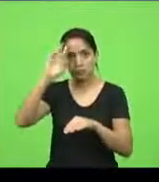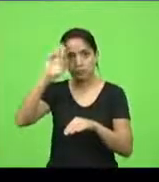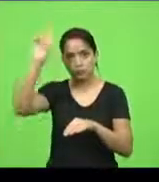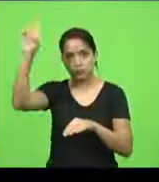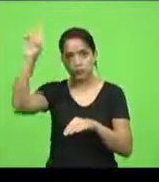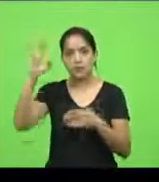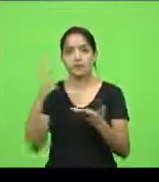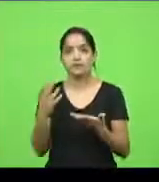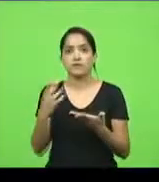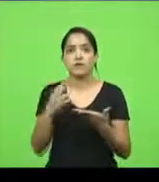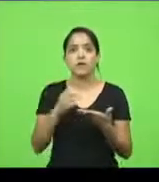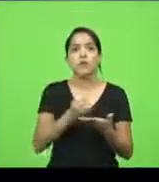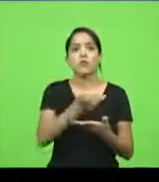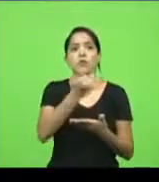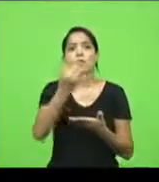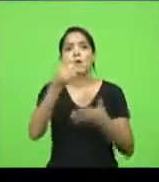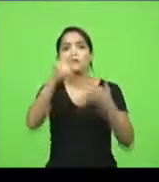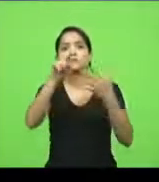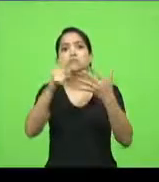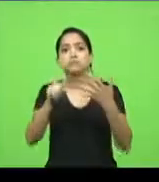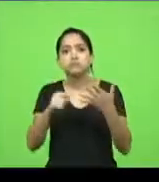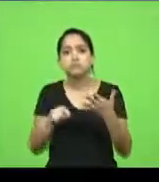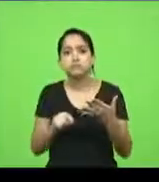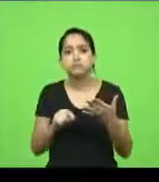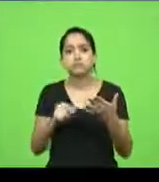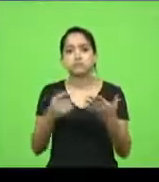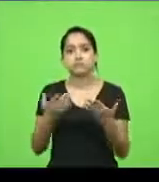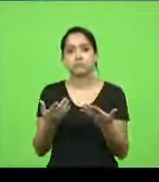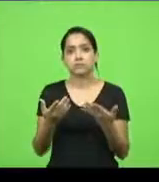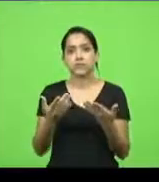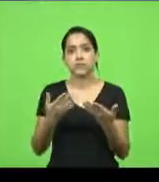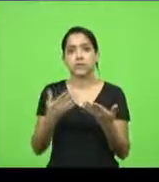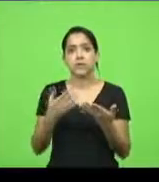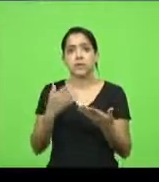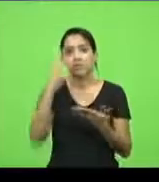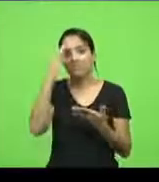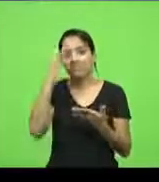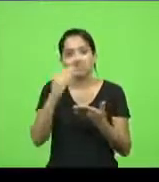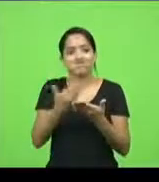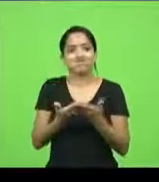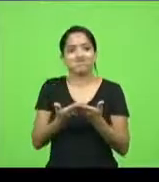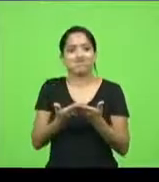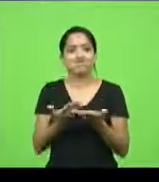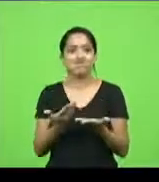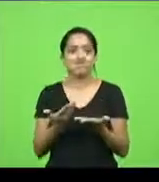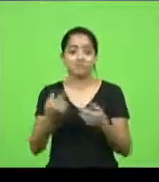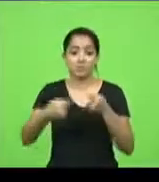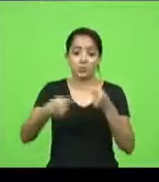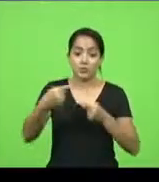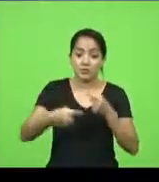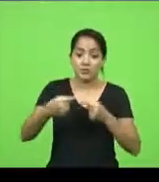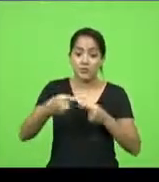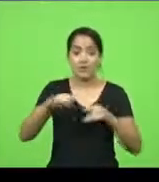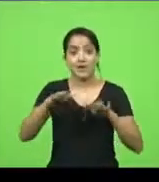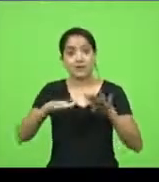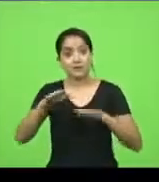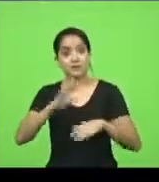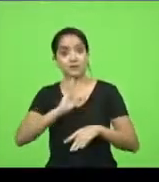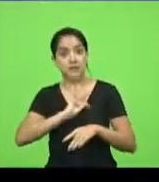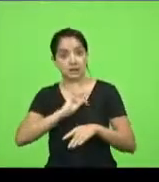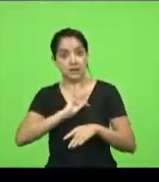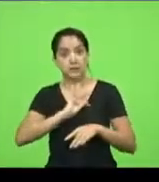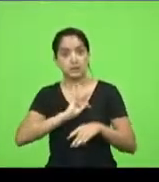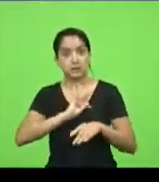para verificar quais são os critérios que estão sendo usados, porque eu custo acreditar que estão sendo usados o critério político, normalmente são critérios técnicos. Eu fui